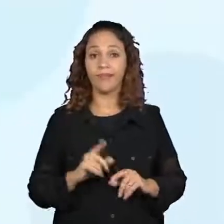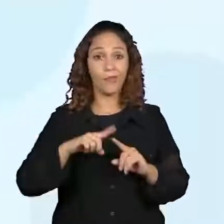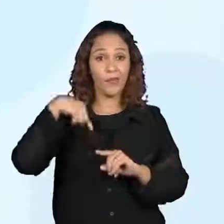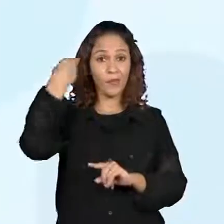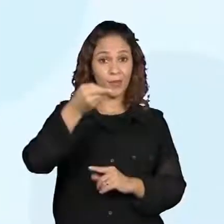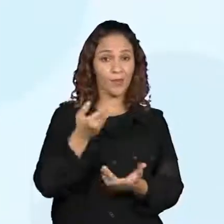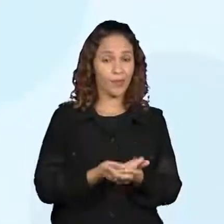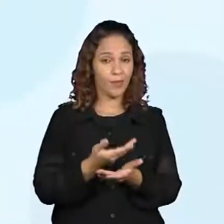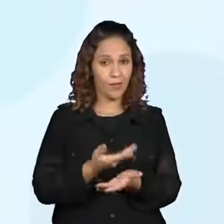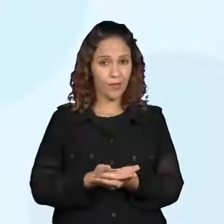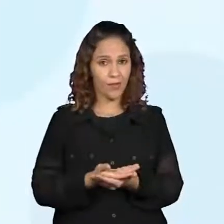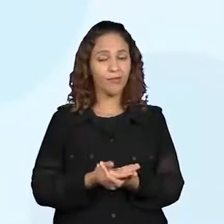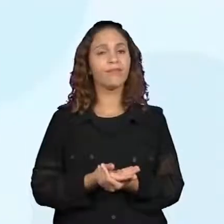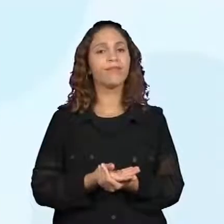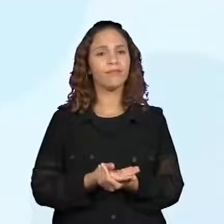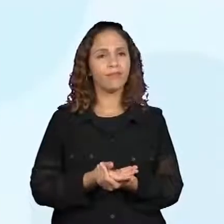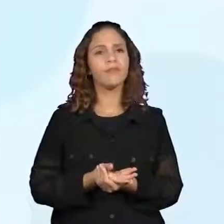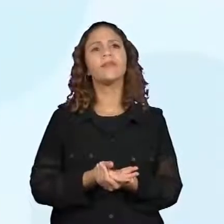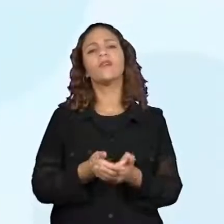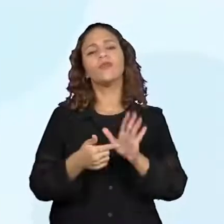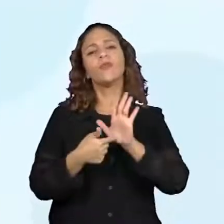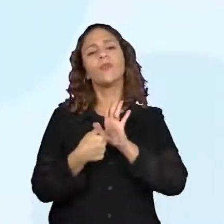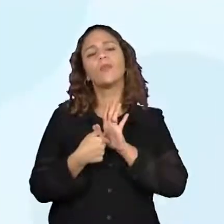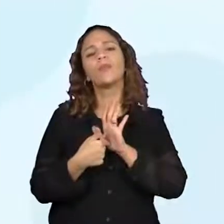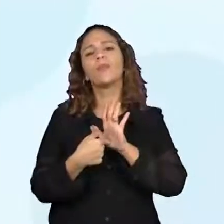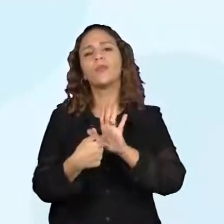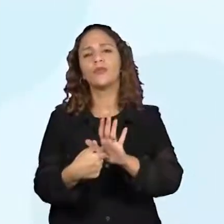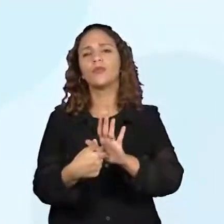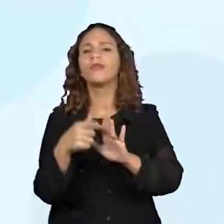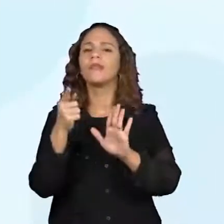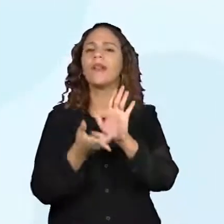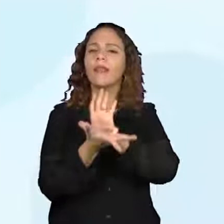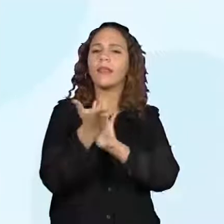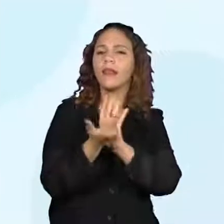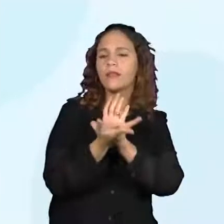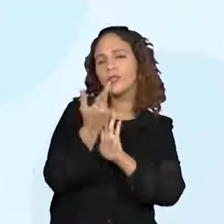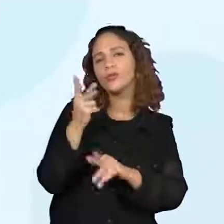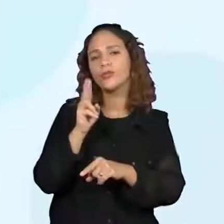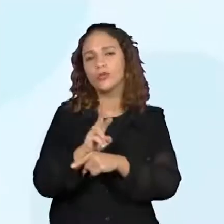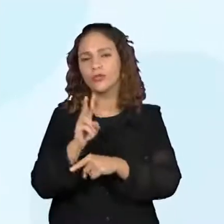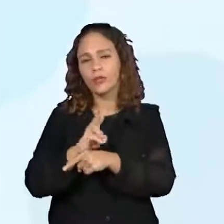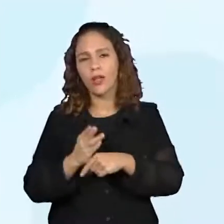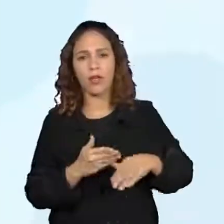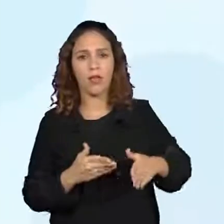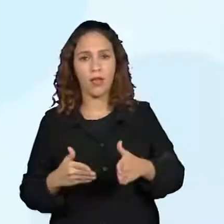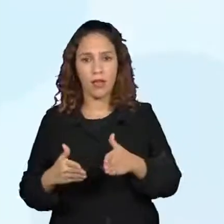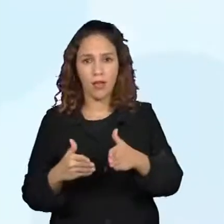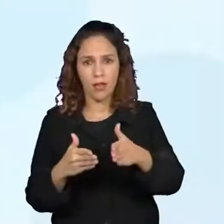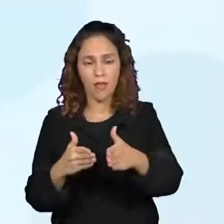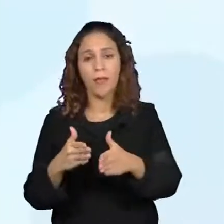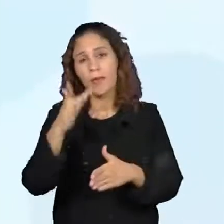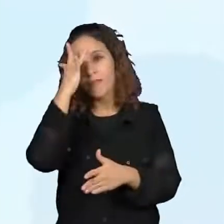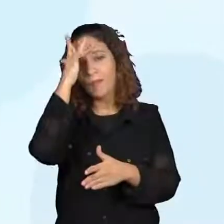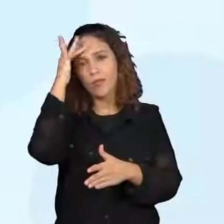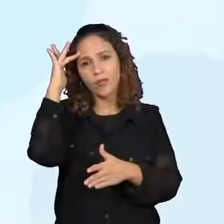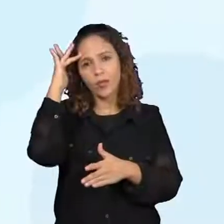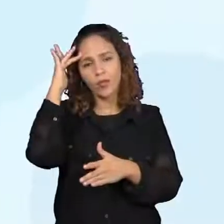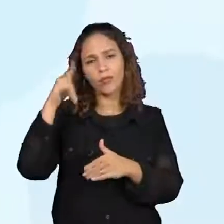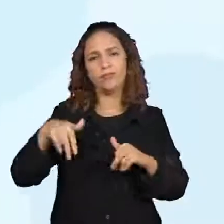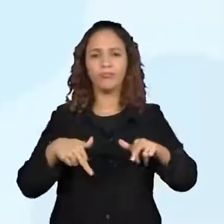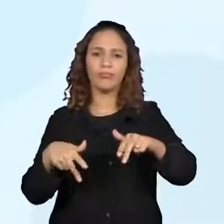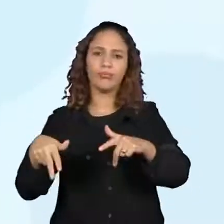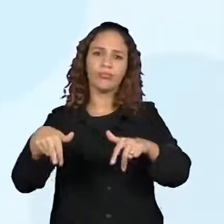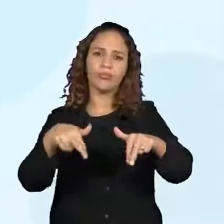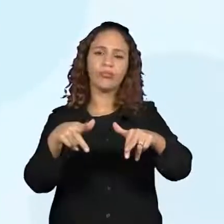próxima aula, nós vamos representar também ainda por meio de esboço, de trajetos, a movimentação de pessoas ou de